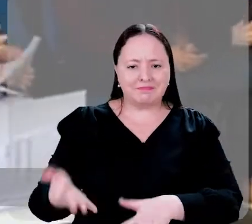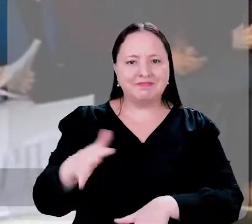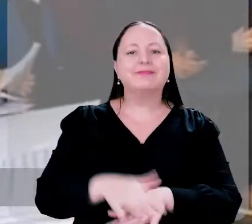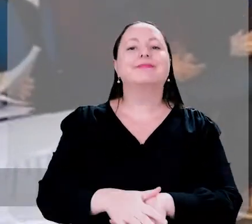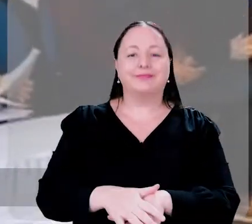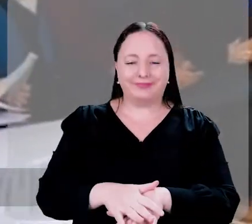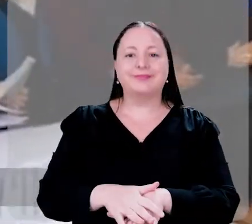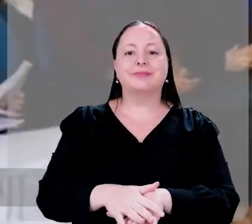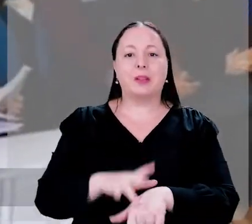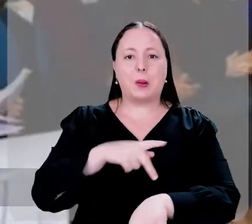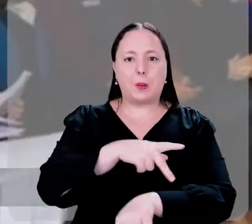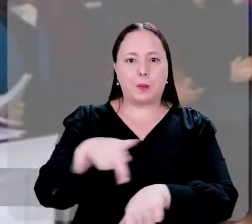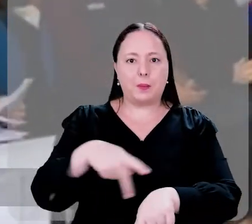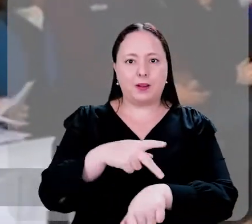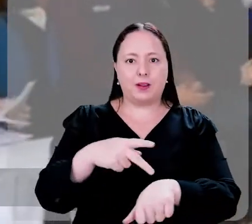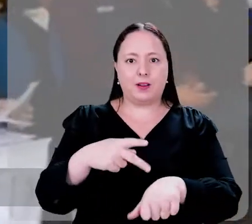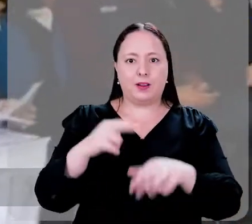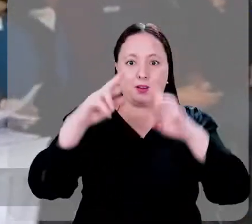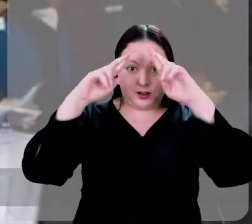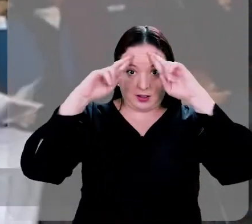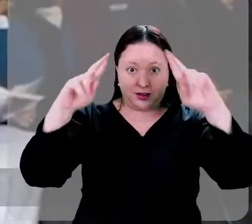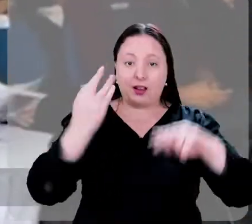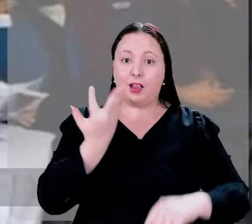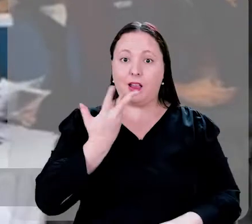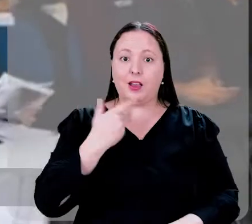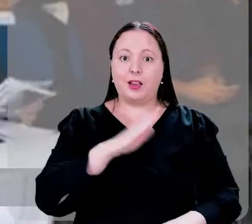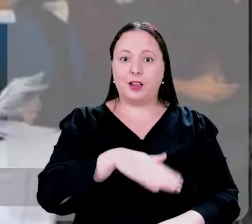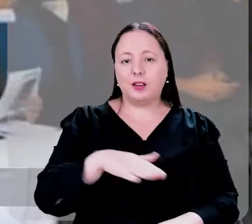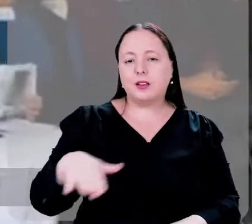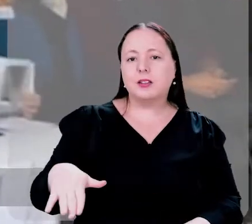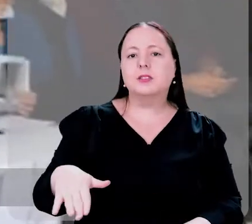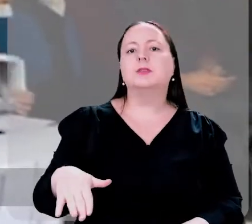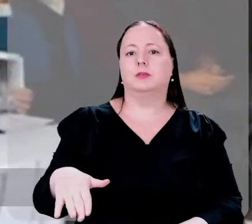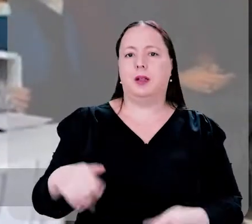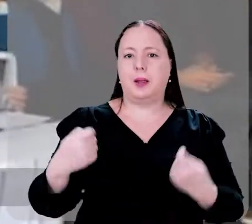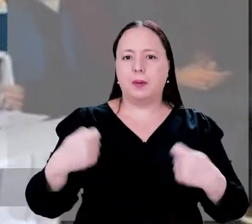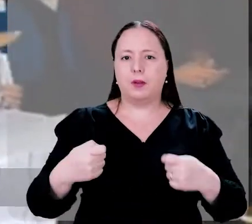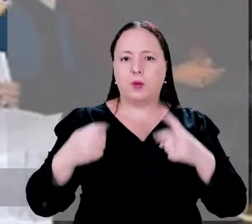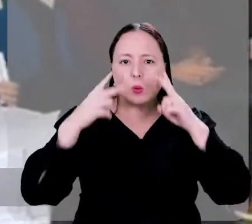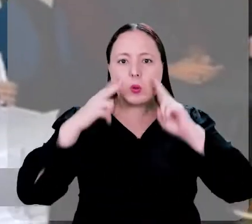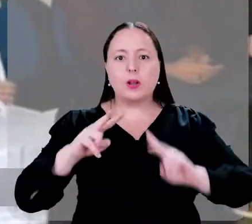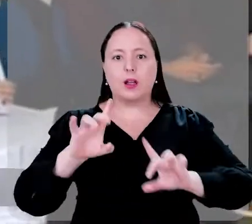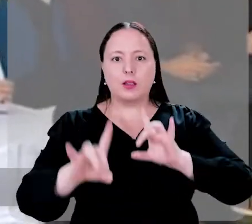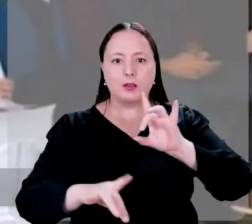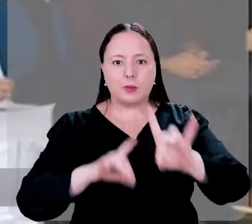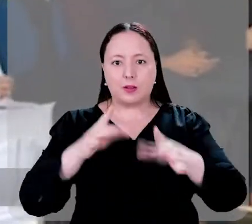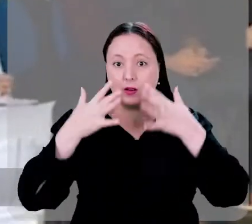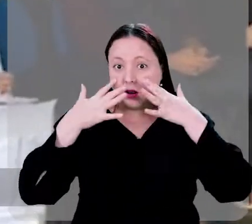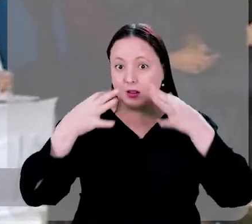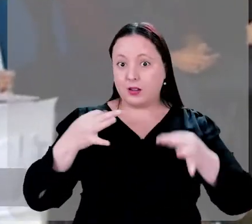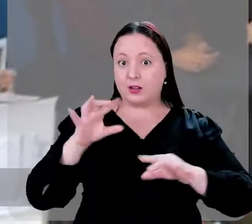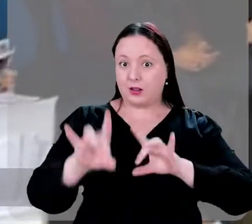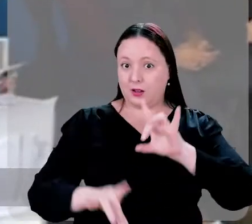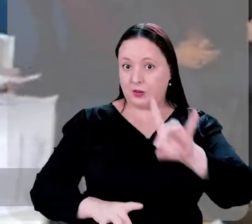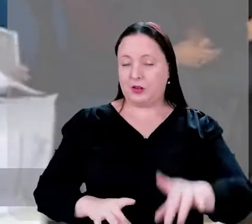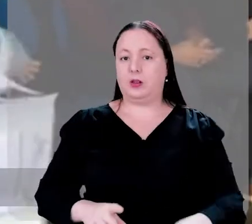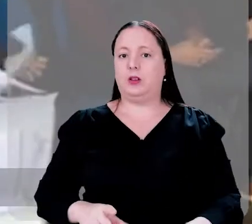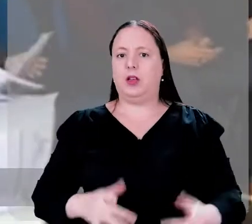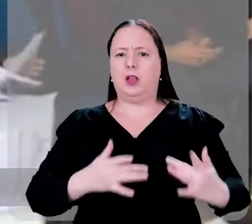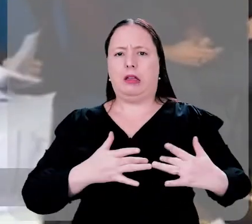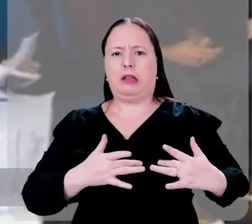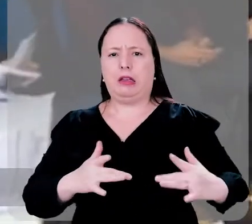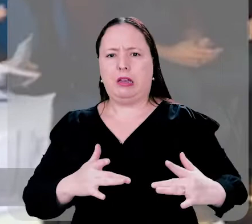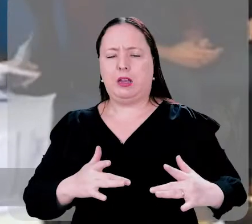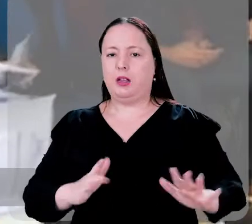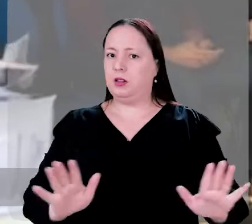é um país que respeita as crianças que precisam de um olhar especial, de uma atenção especial, não um olhar